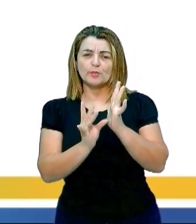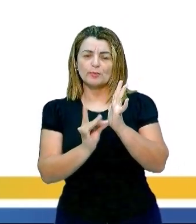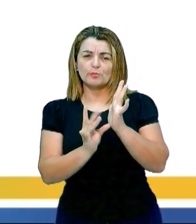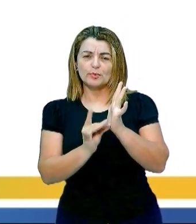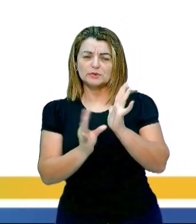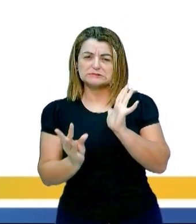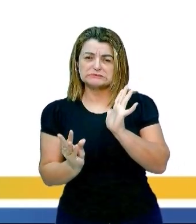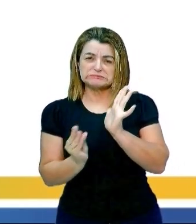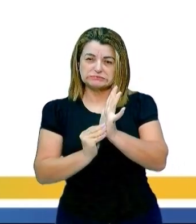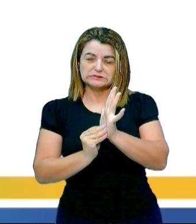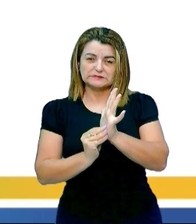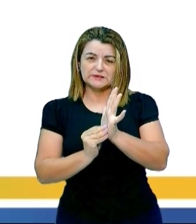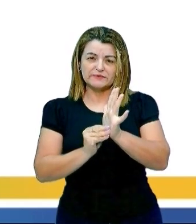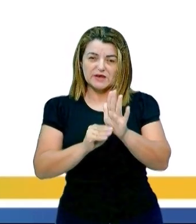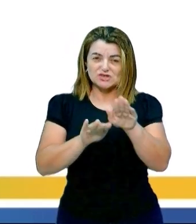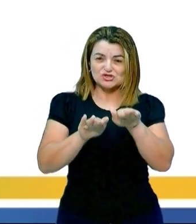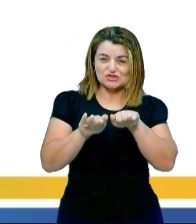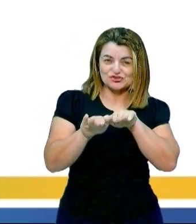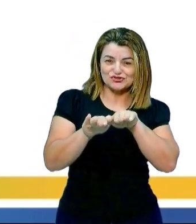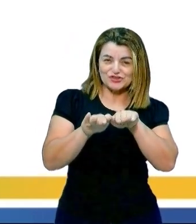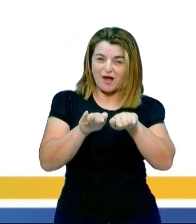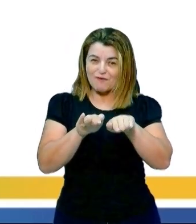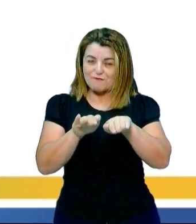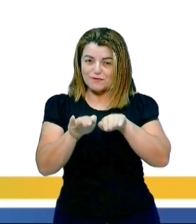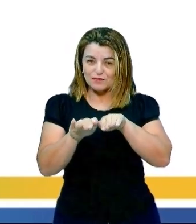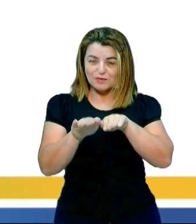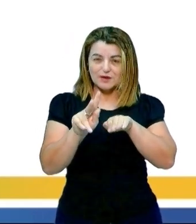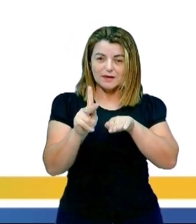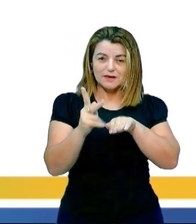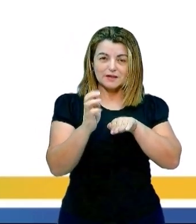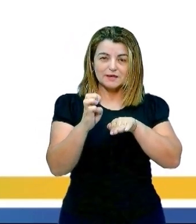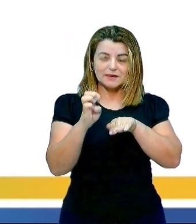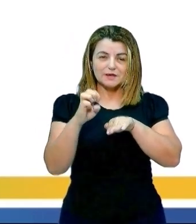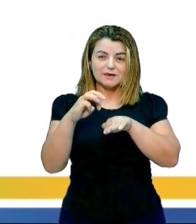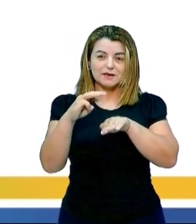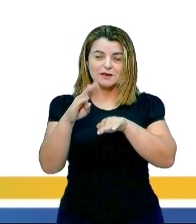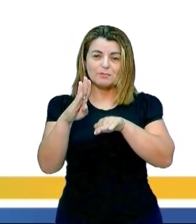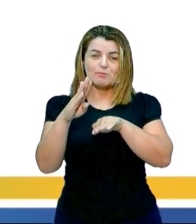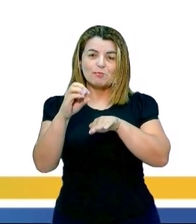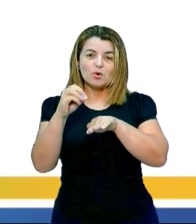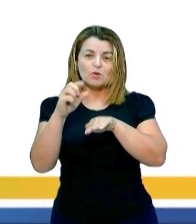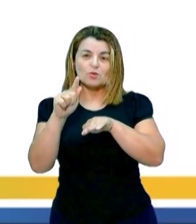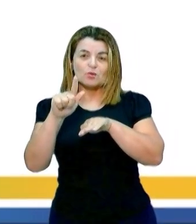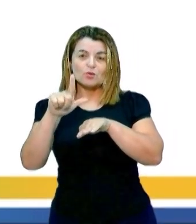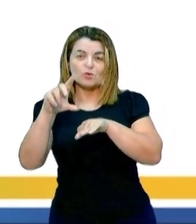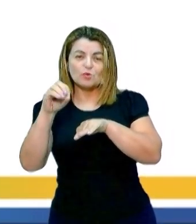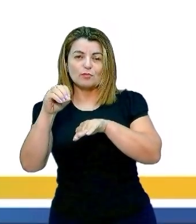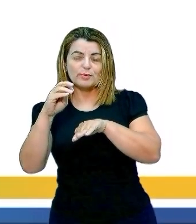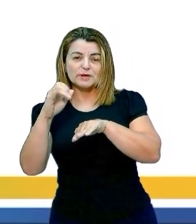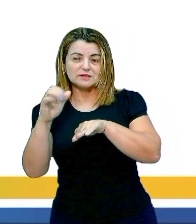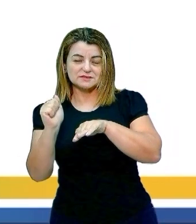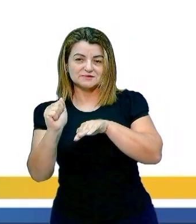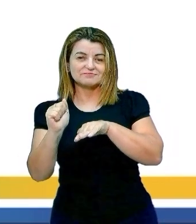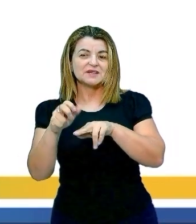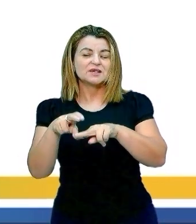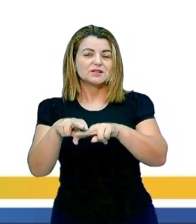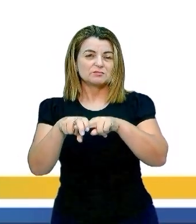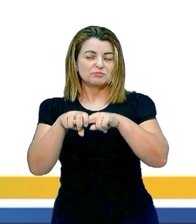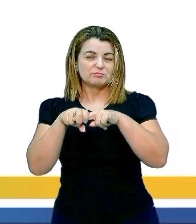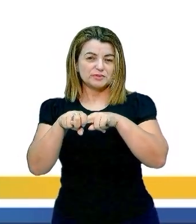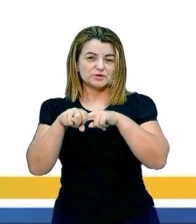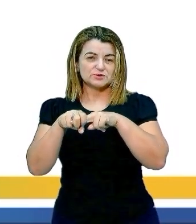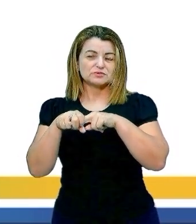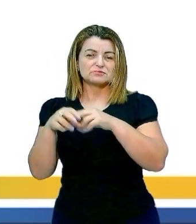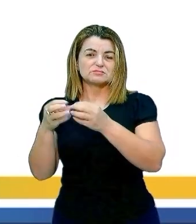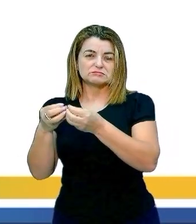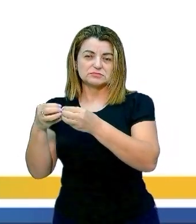ligar de forma estável à hemoglobina. Acho que eu já respondi para vocês. Quer ver? Causando redução do transporte do oxigênio no sangue